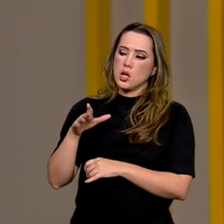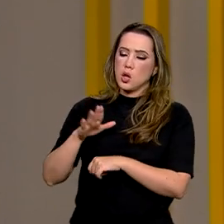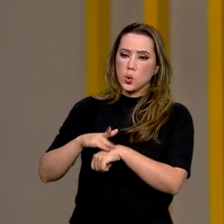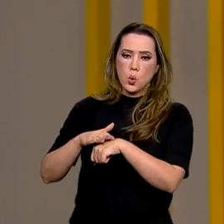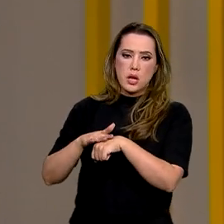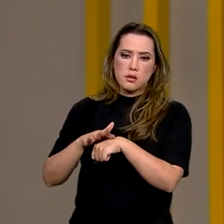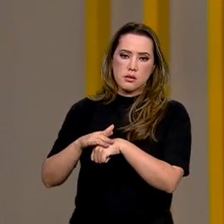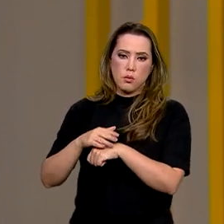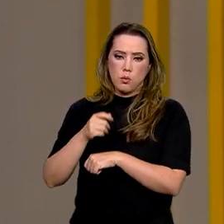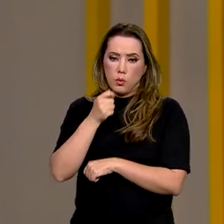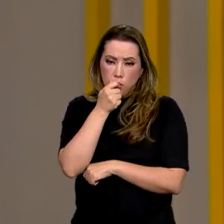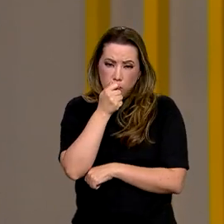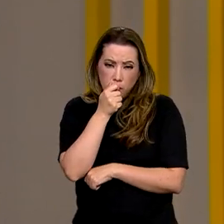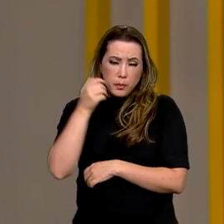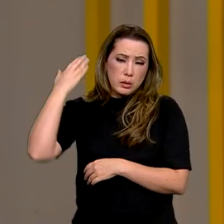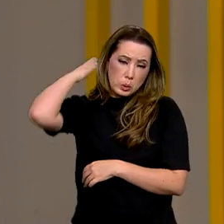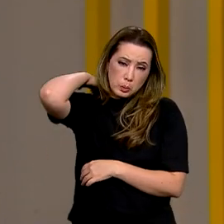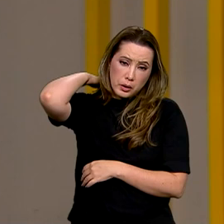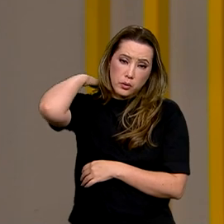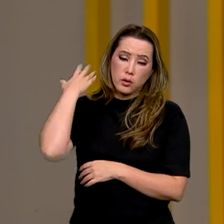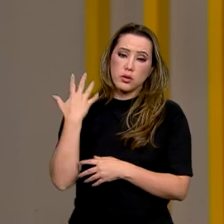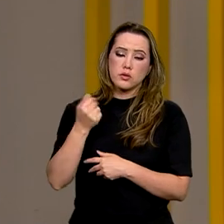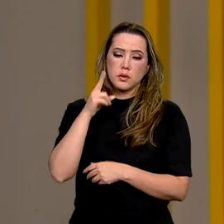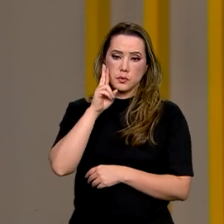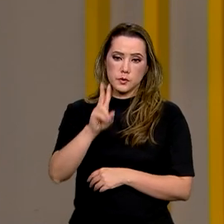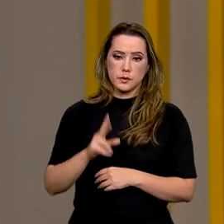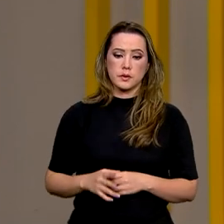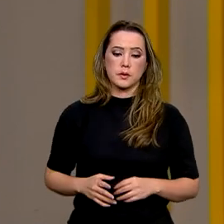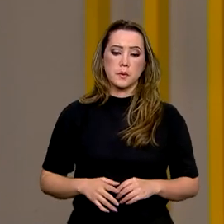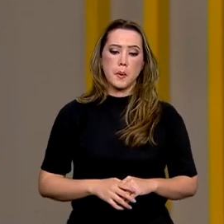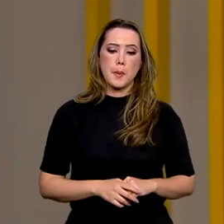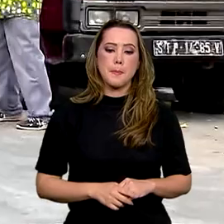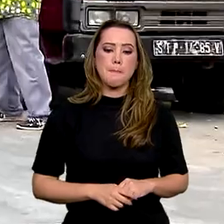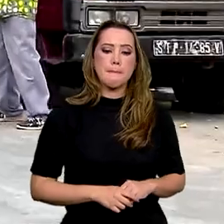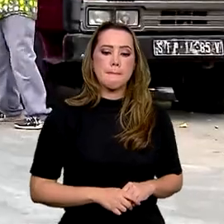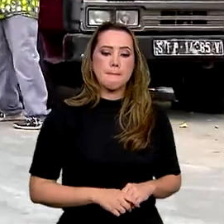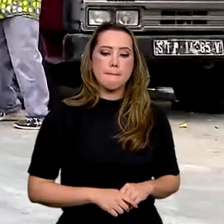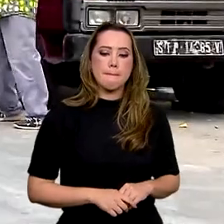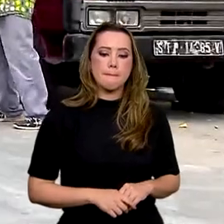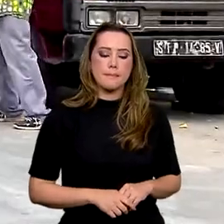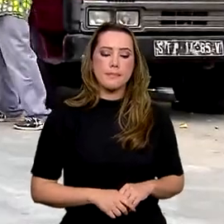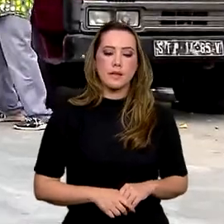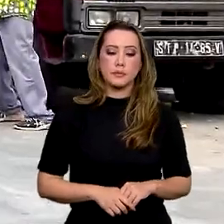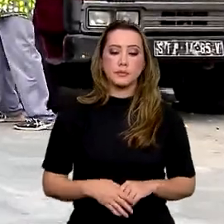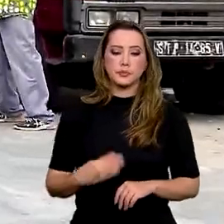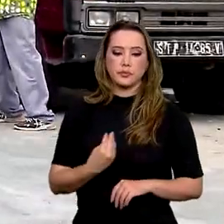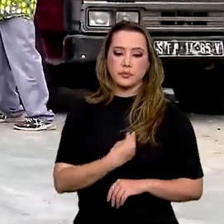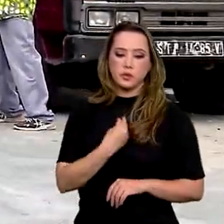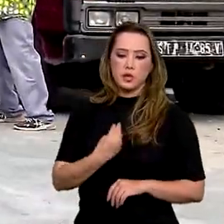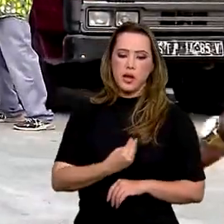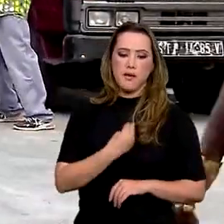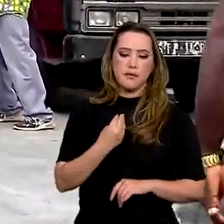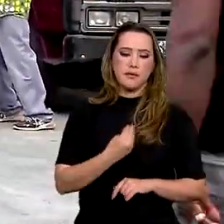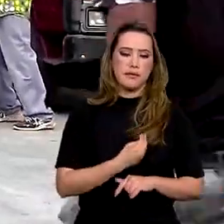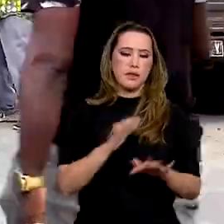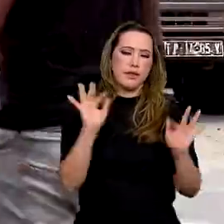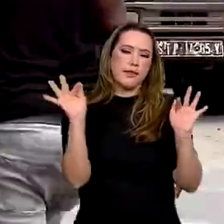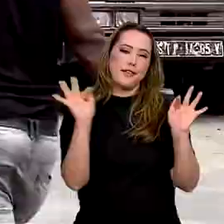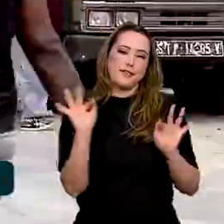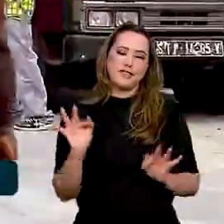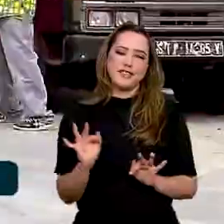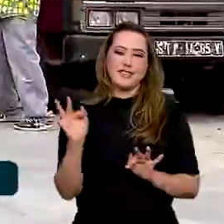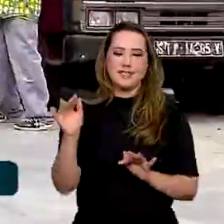última reportagem da nossa enviada especial, Gabriela Noronha. O estilo de vida bem-humorado dos são